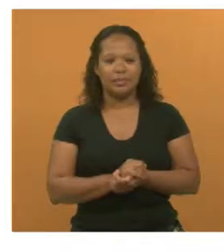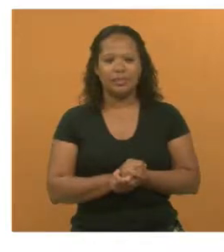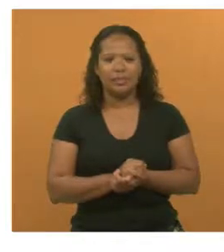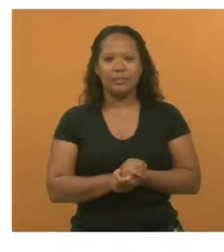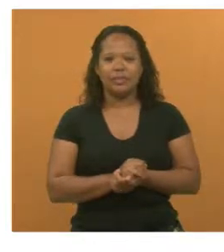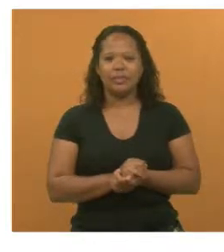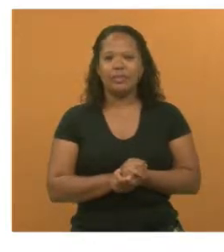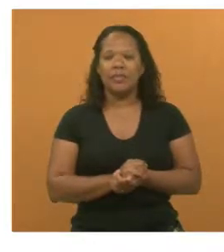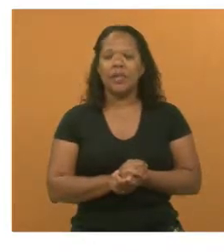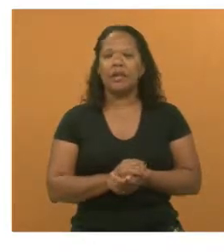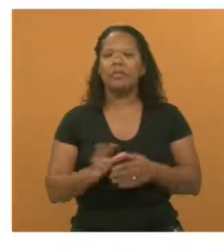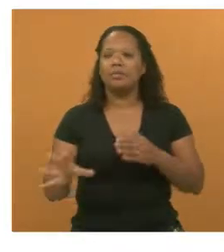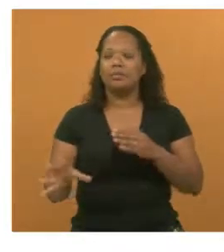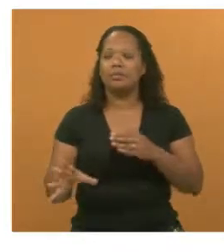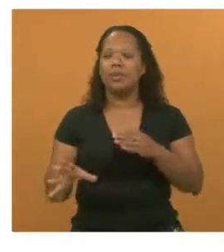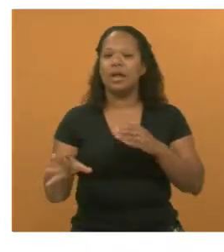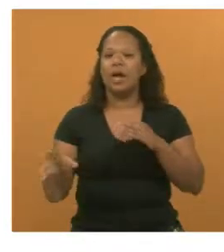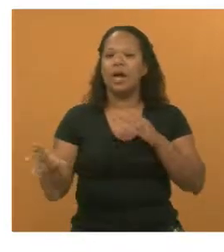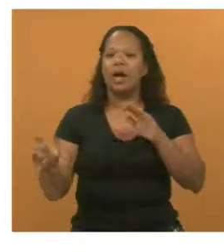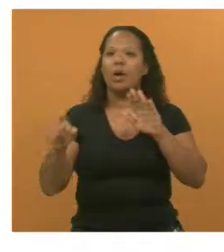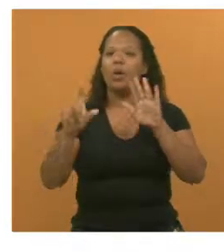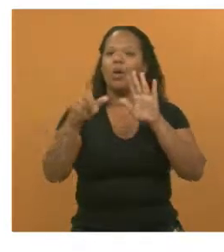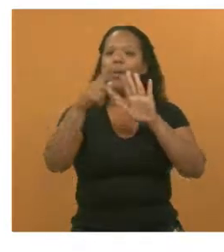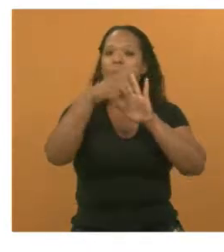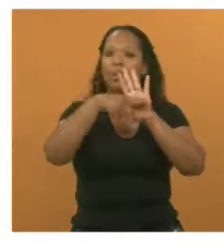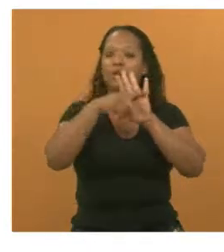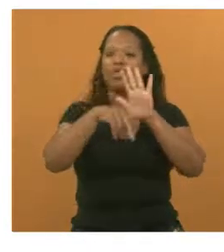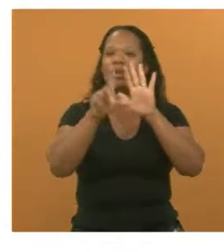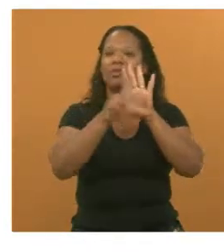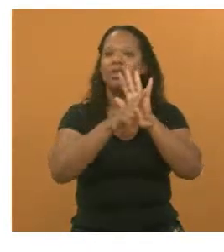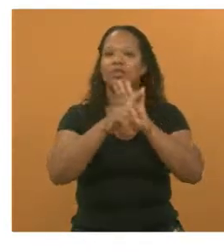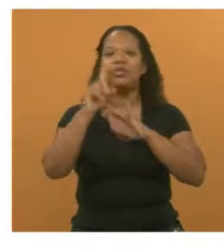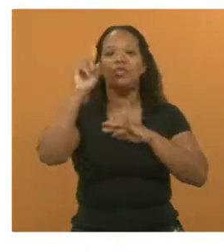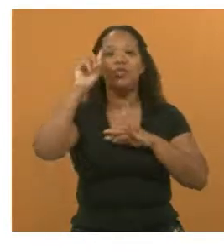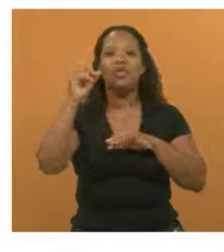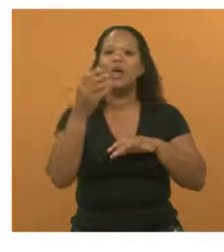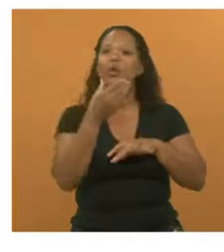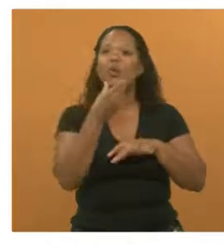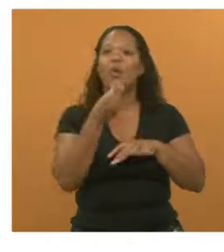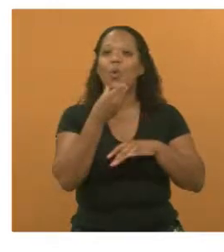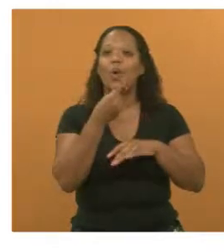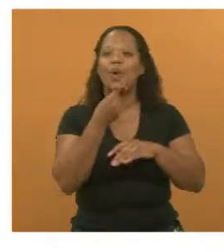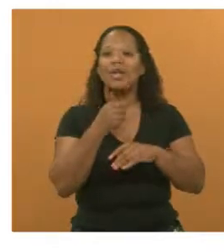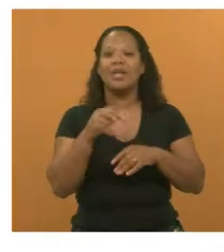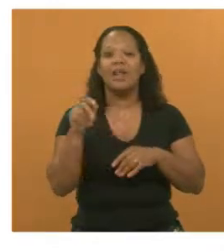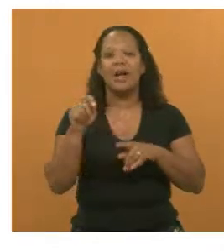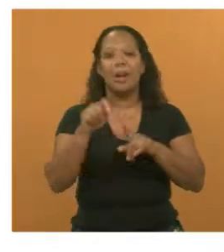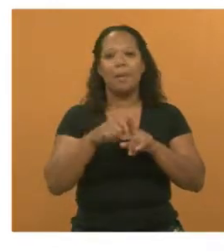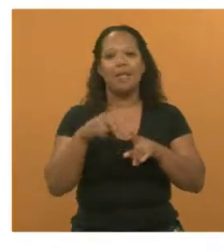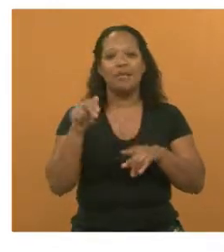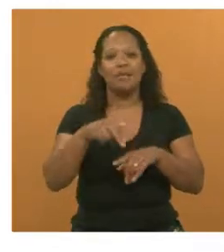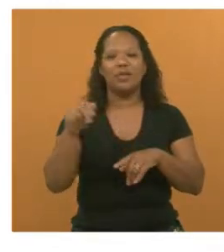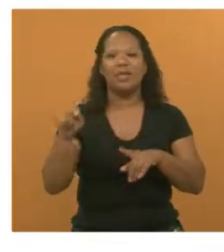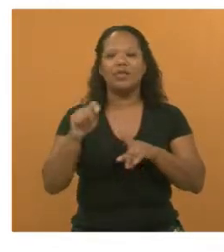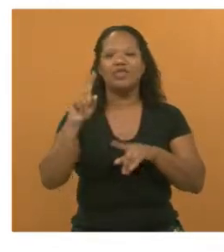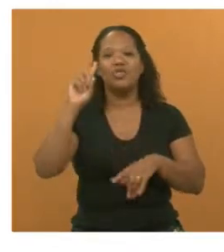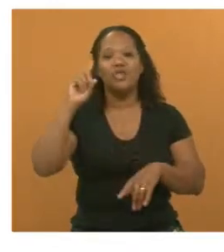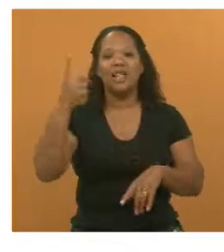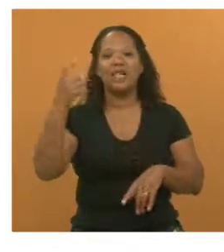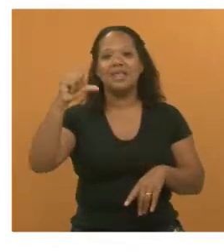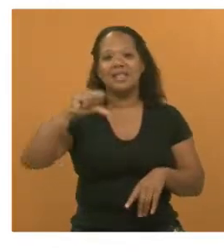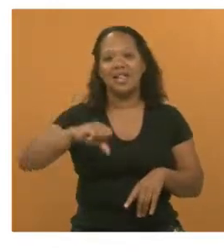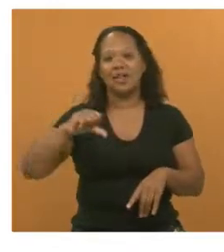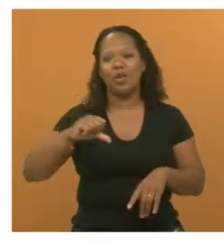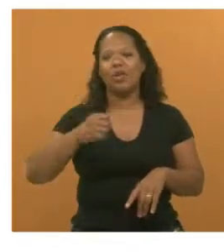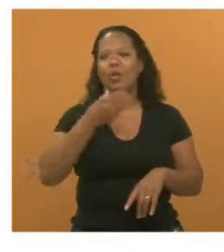projeto de lei que foi aprovado, sobre o dia do homem, que em novembro, dia 19 de novembro, foi